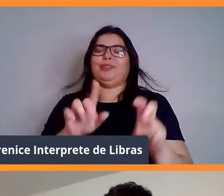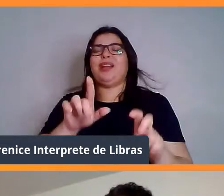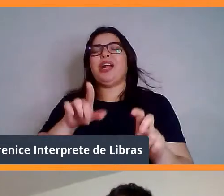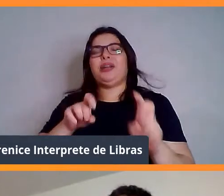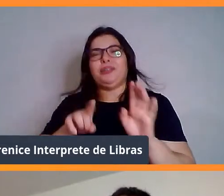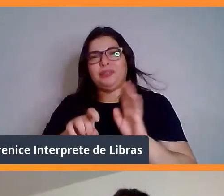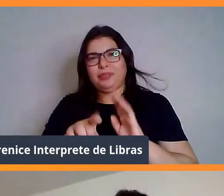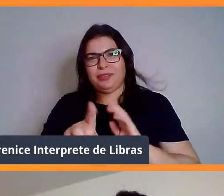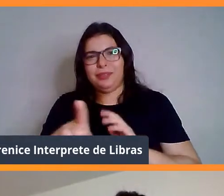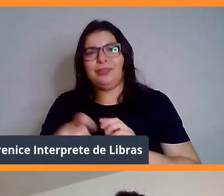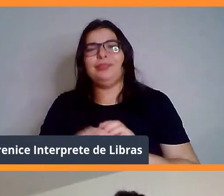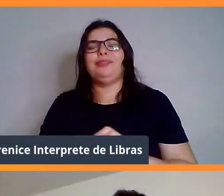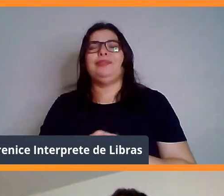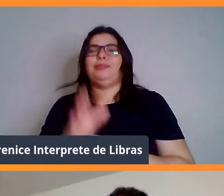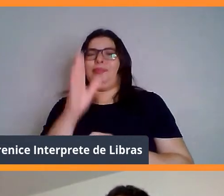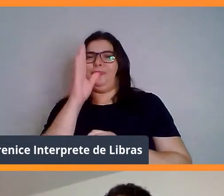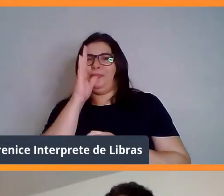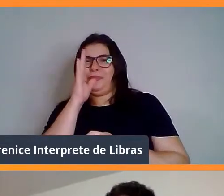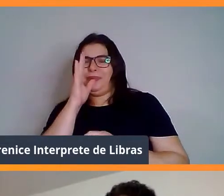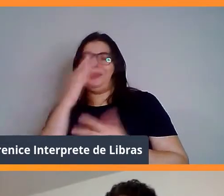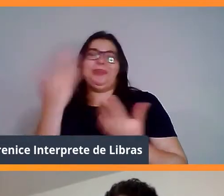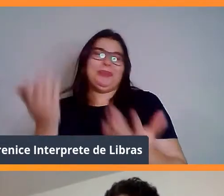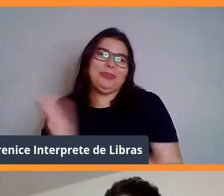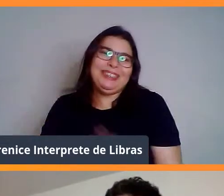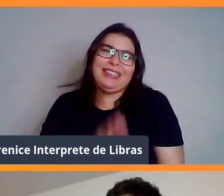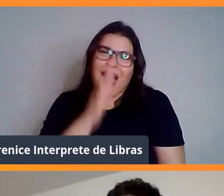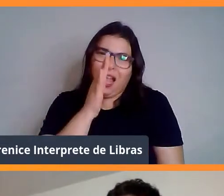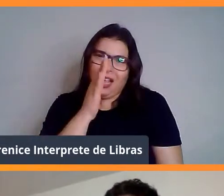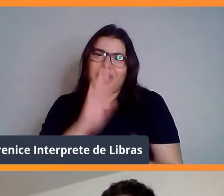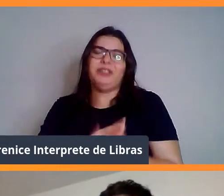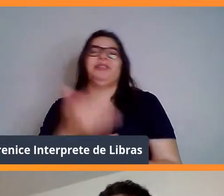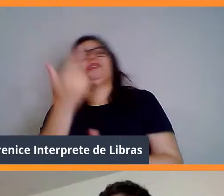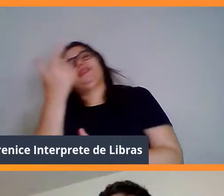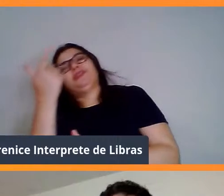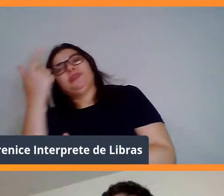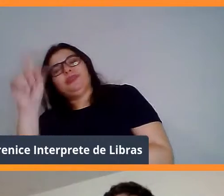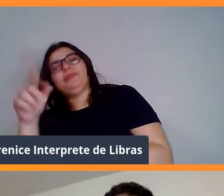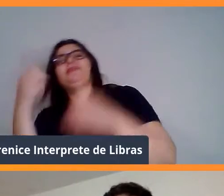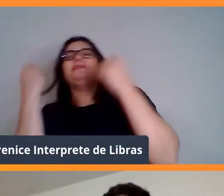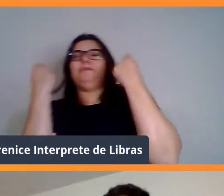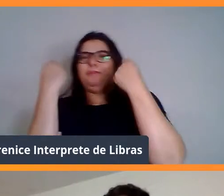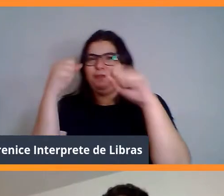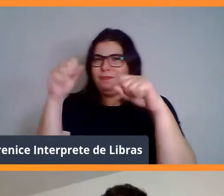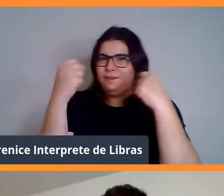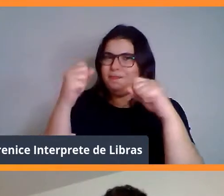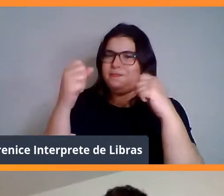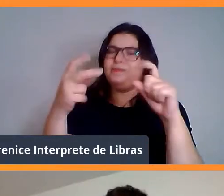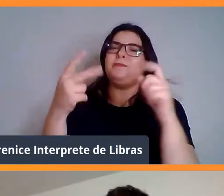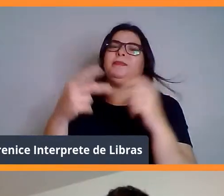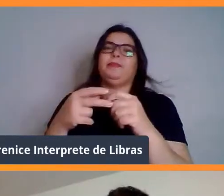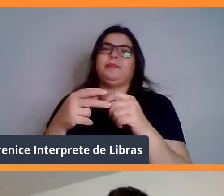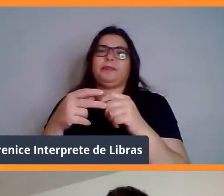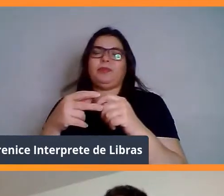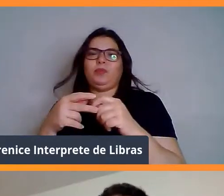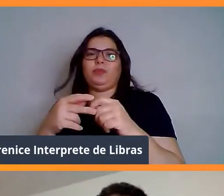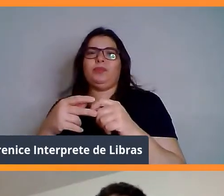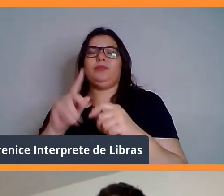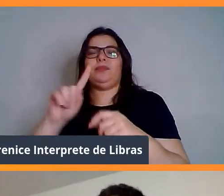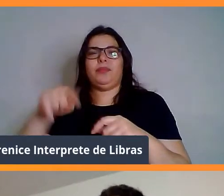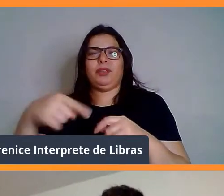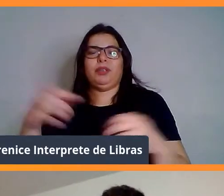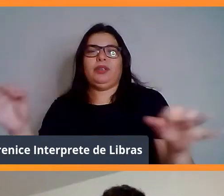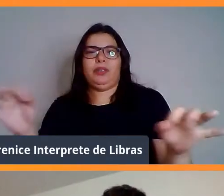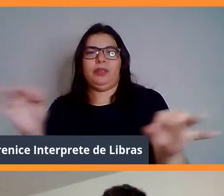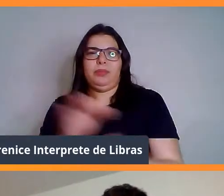pênis e aquele lance do feminismo, aí depois com o exercício físico, que eu amo também, e terminamos com reprodução, né, e